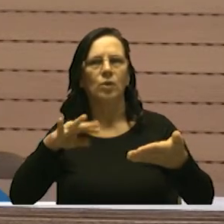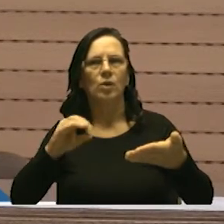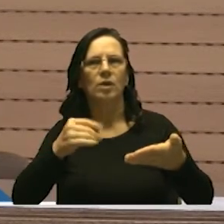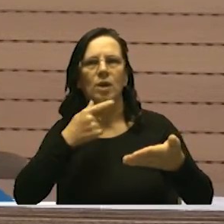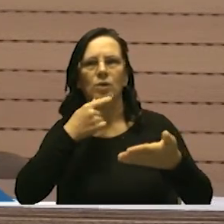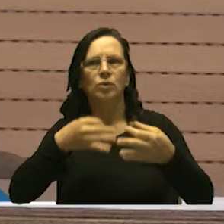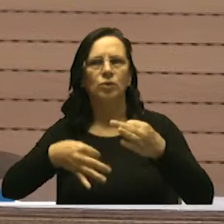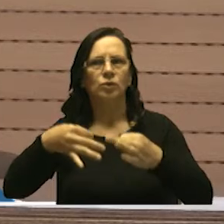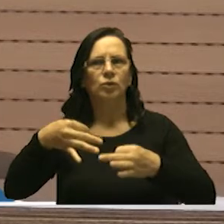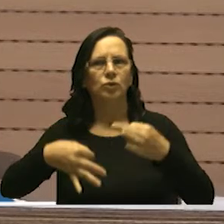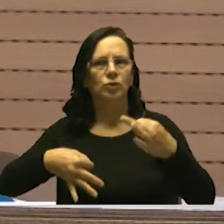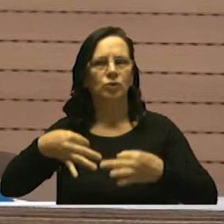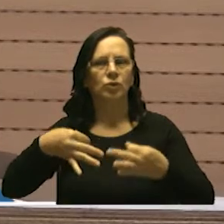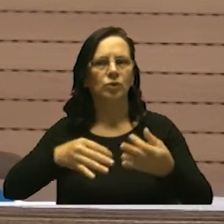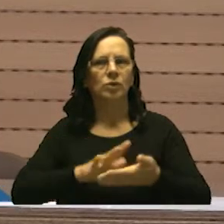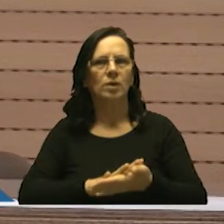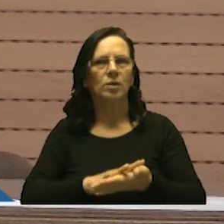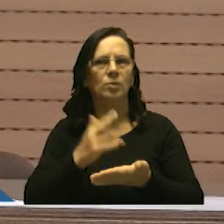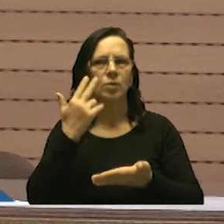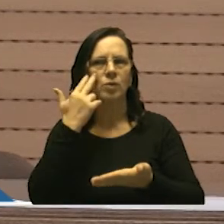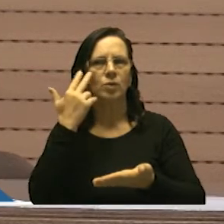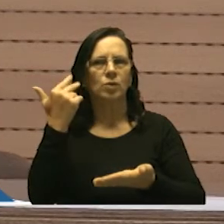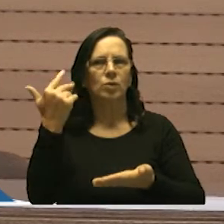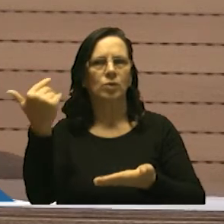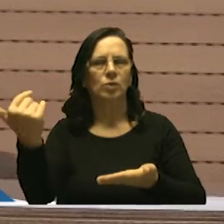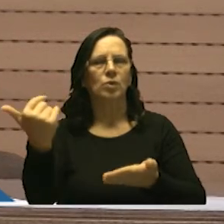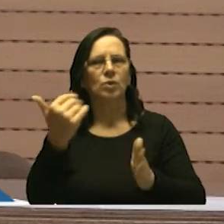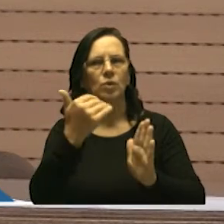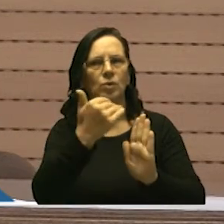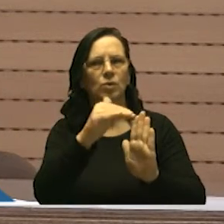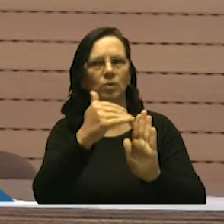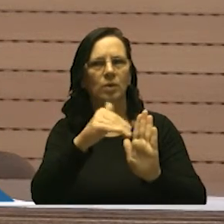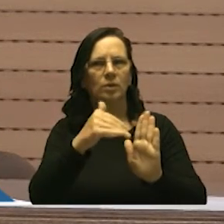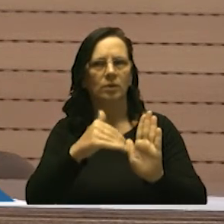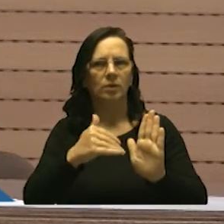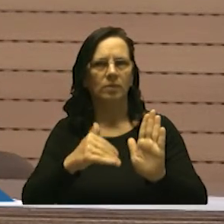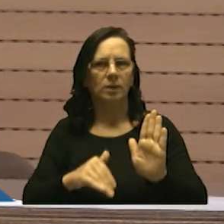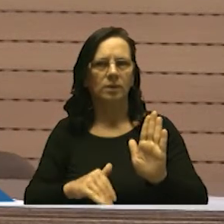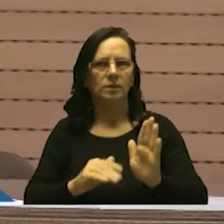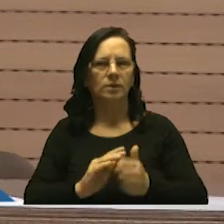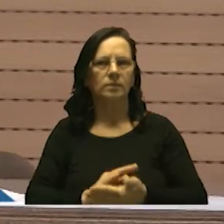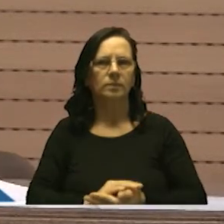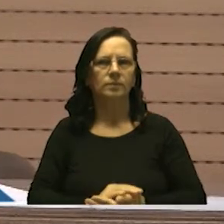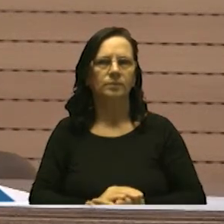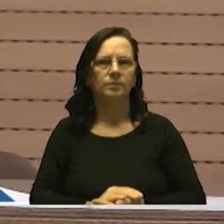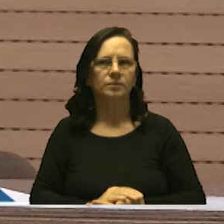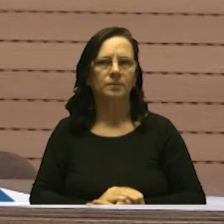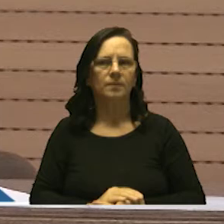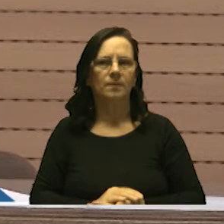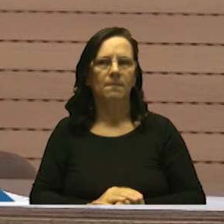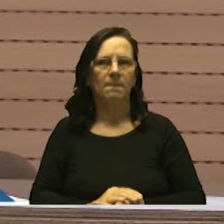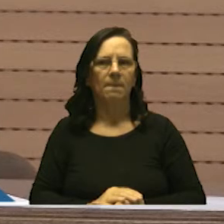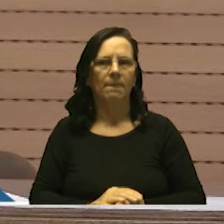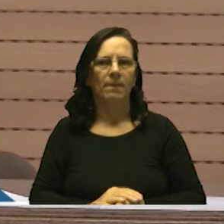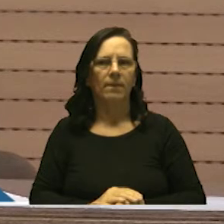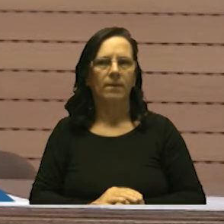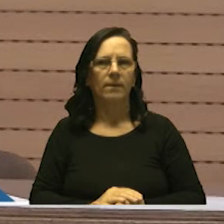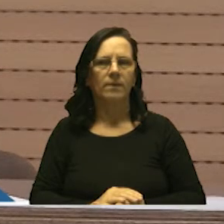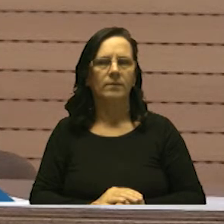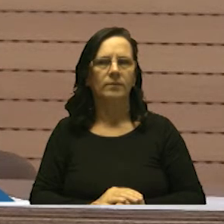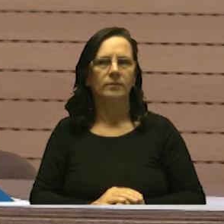jurídico ilegal não se vislumbra óbice a normal tramitação da matéria.